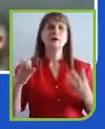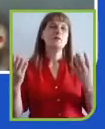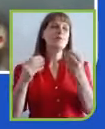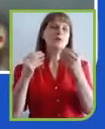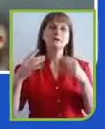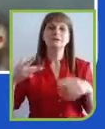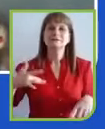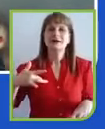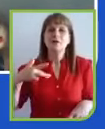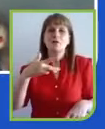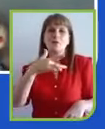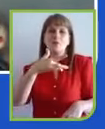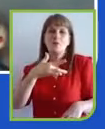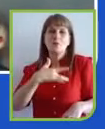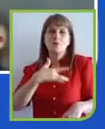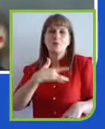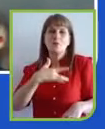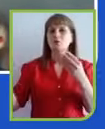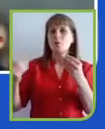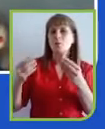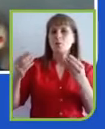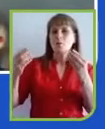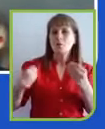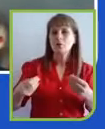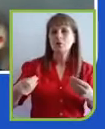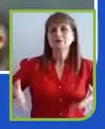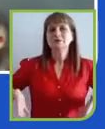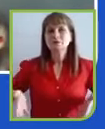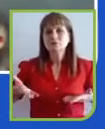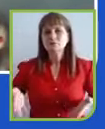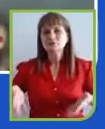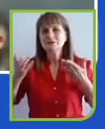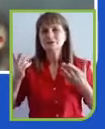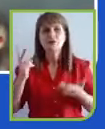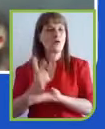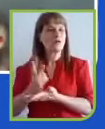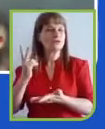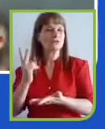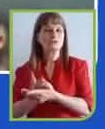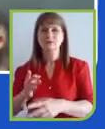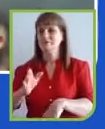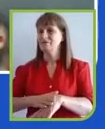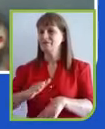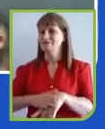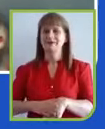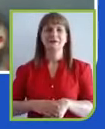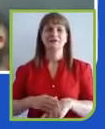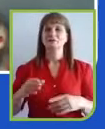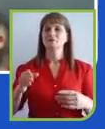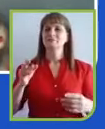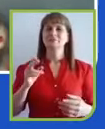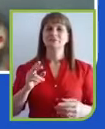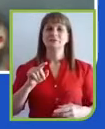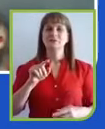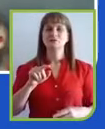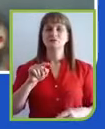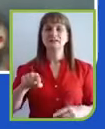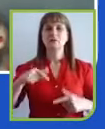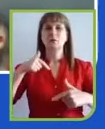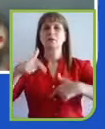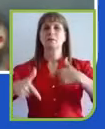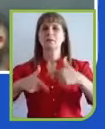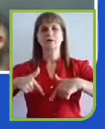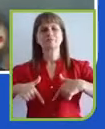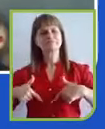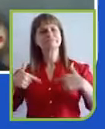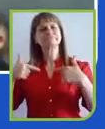e siga fazendo o que você está fazendo. Acho que é um pouco assim, o recado do público é não desistam, sigam fazendo